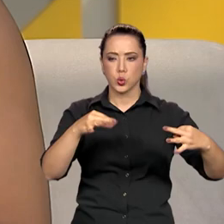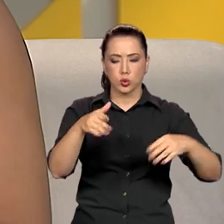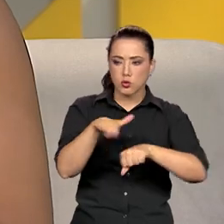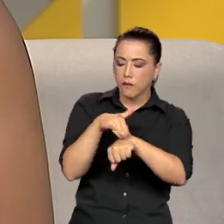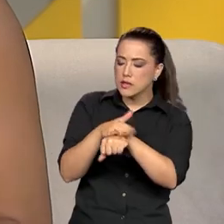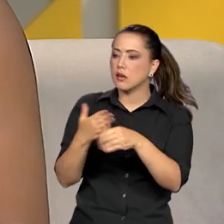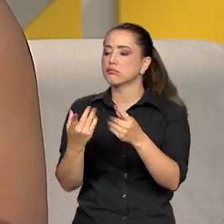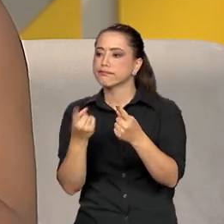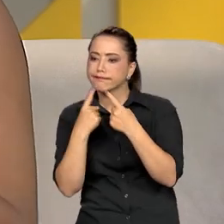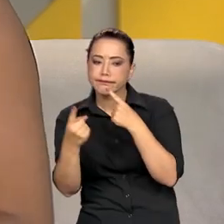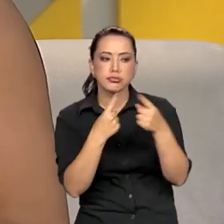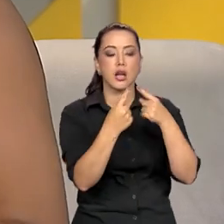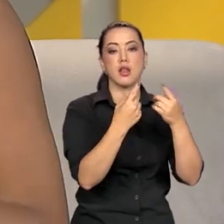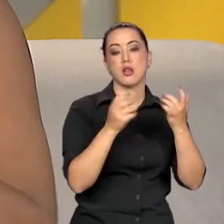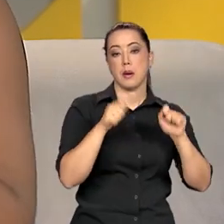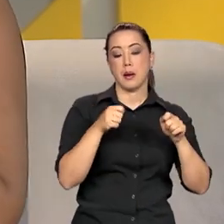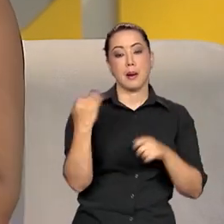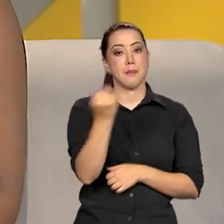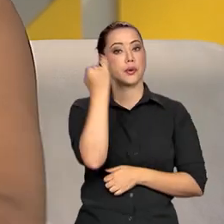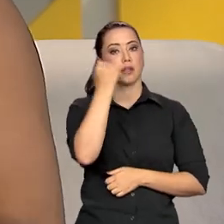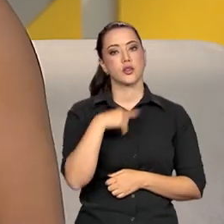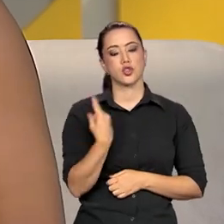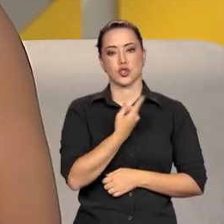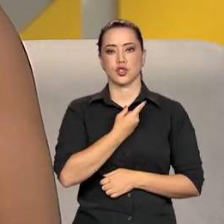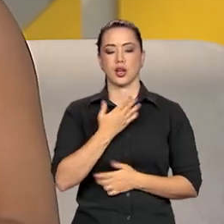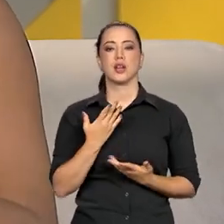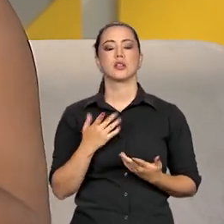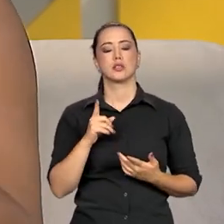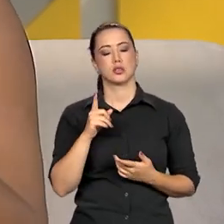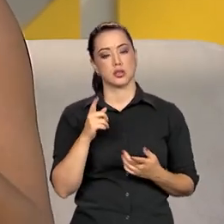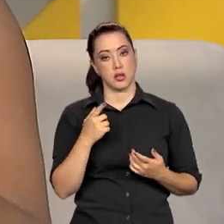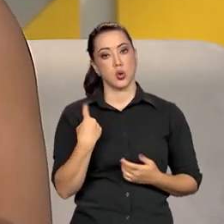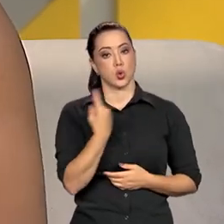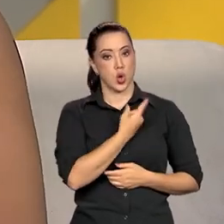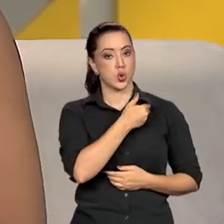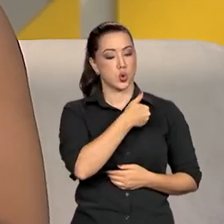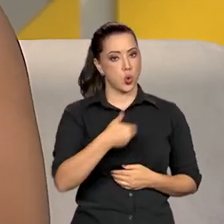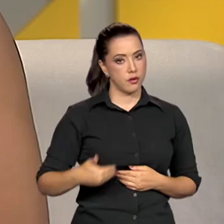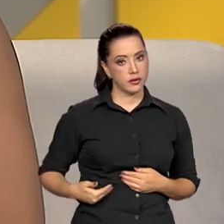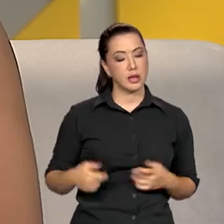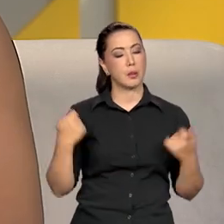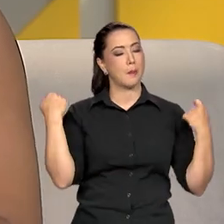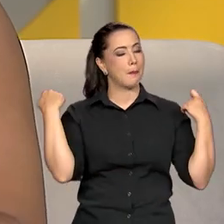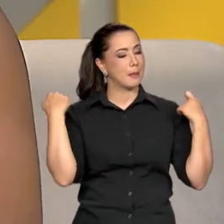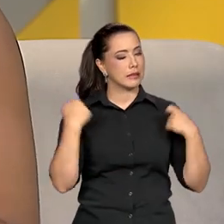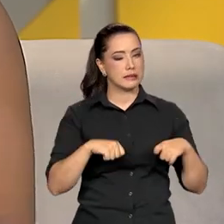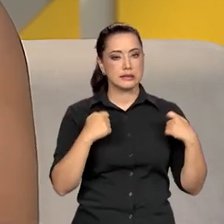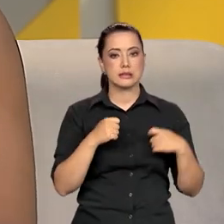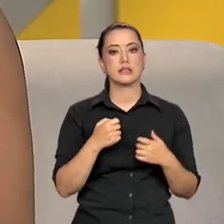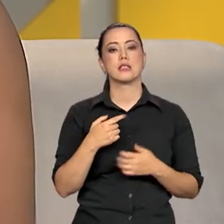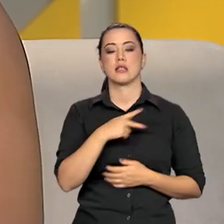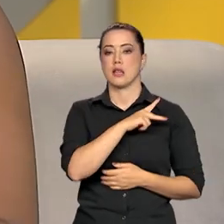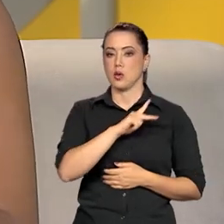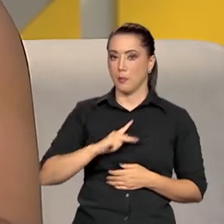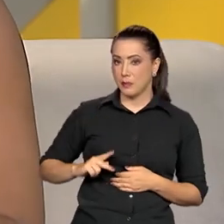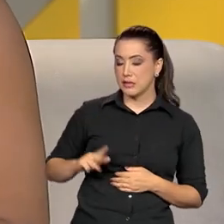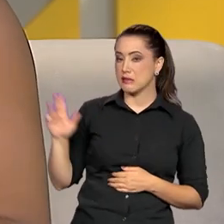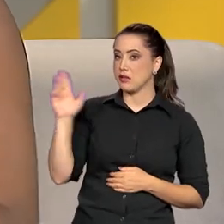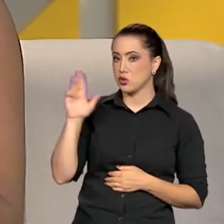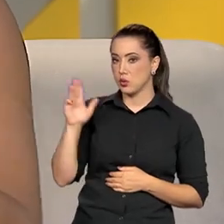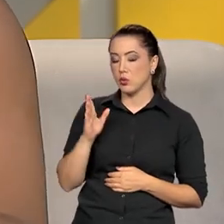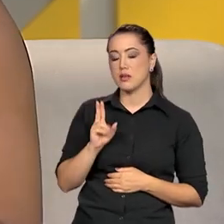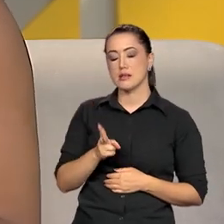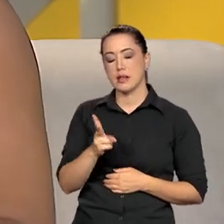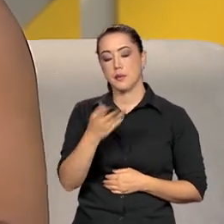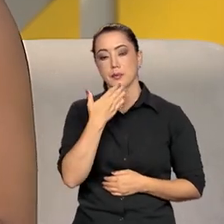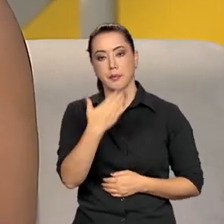que, quando a gente fala da transversalidade, que é algo que o presidente tem repetido e que o nosso governo tem feito muito, eu acho que é importante também dizer que, quando vem